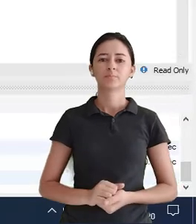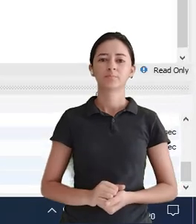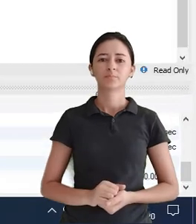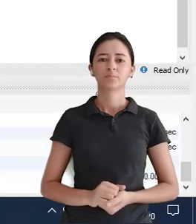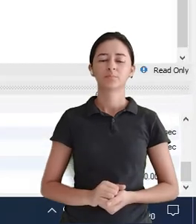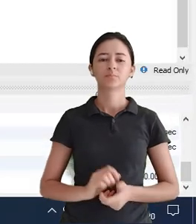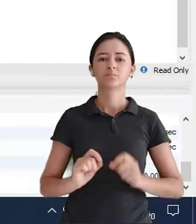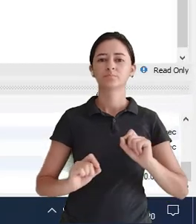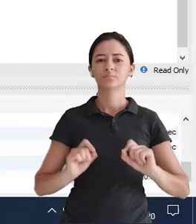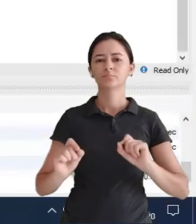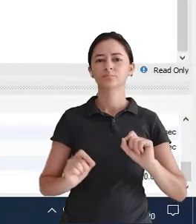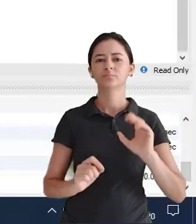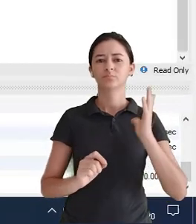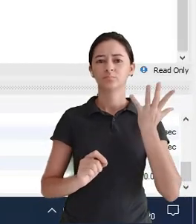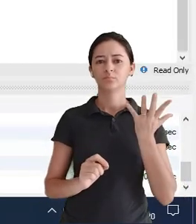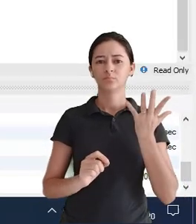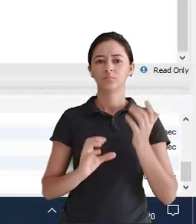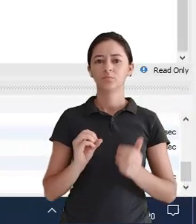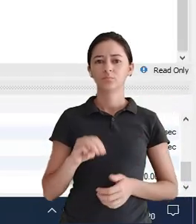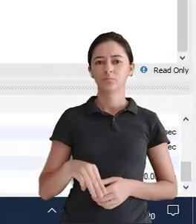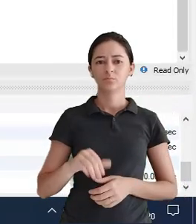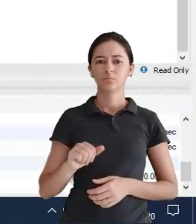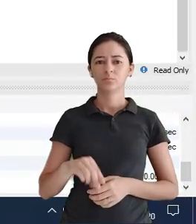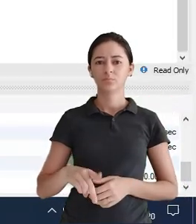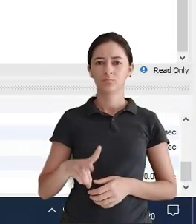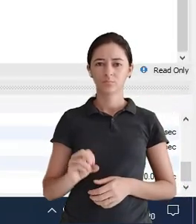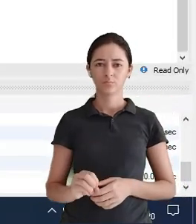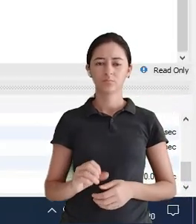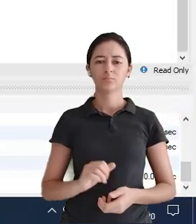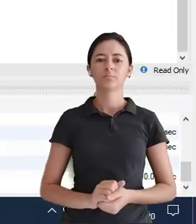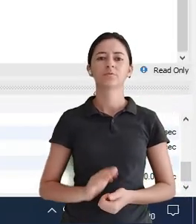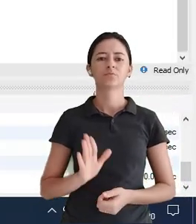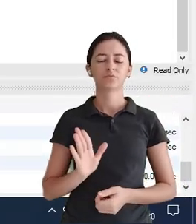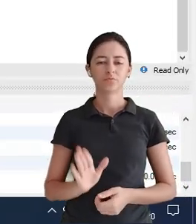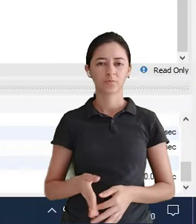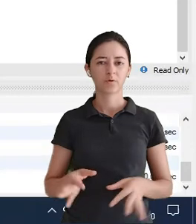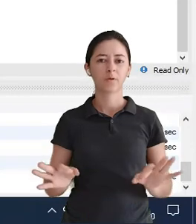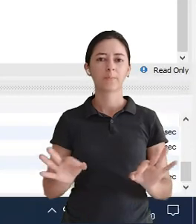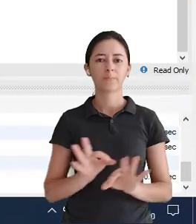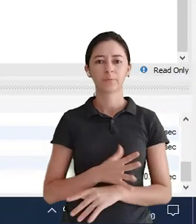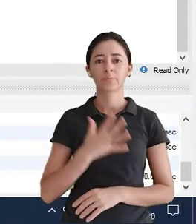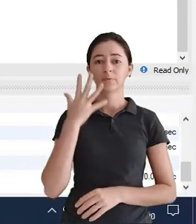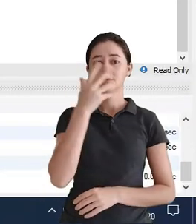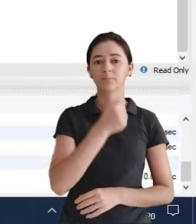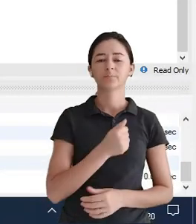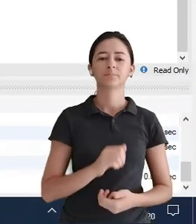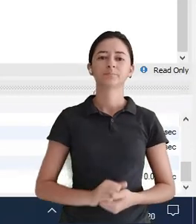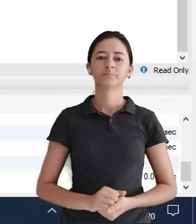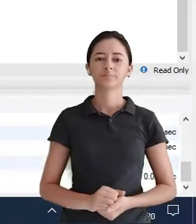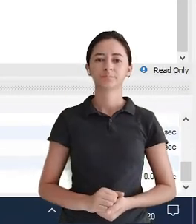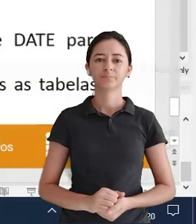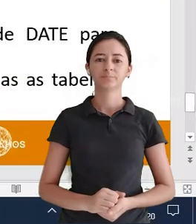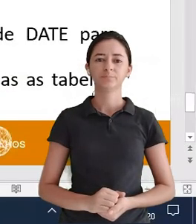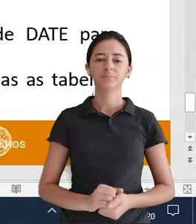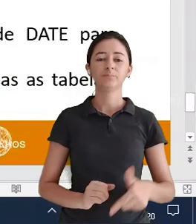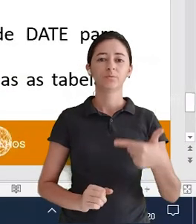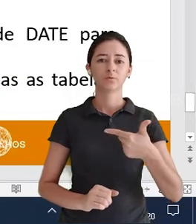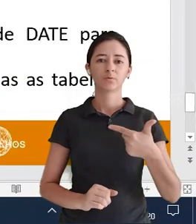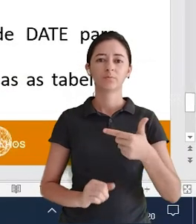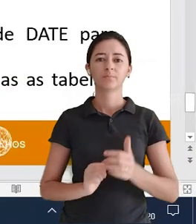vir aqui E vou dar um desk cliente Então olha lá o que aconteceu O comandozinho O RG foi devidamente criado Aqui bonitinho